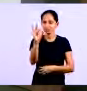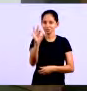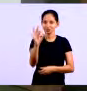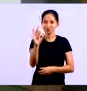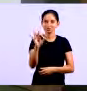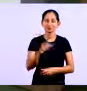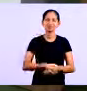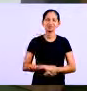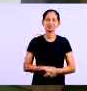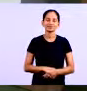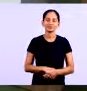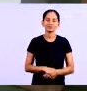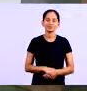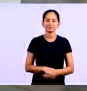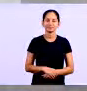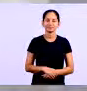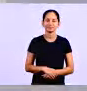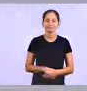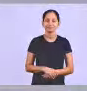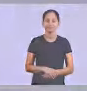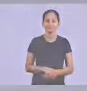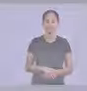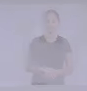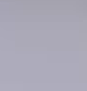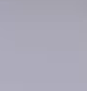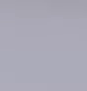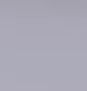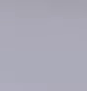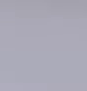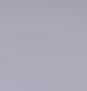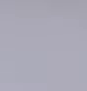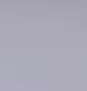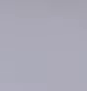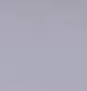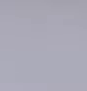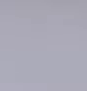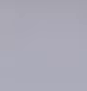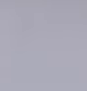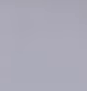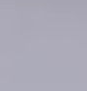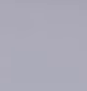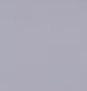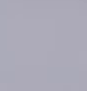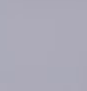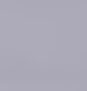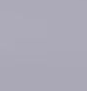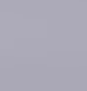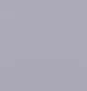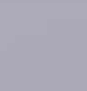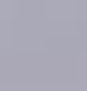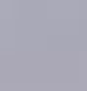muito bom e aí